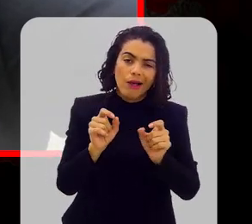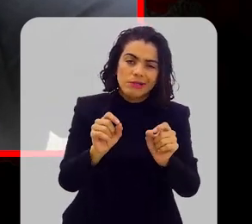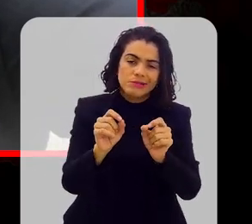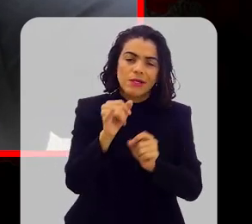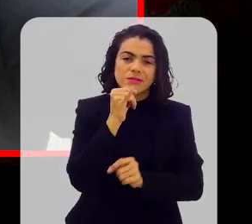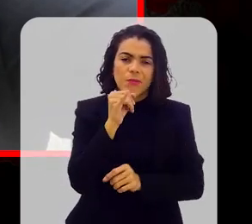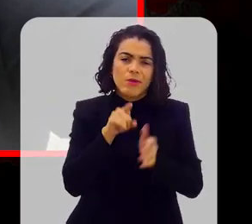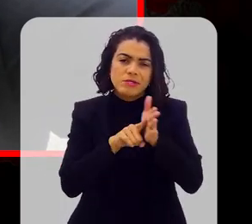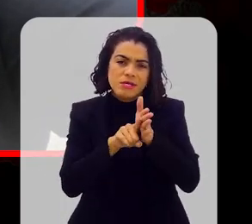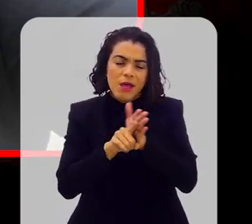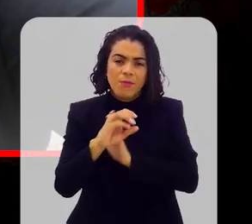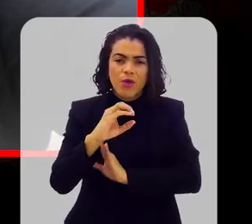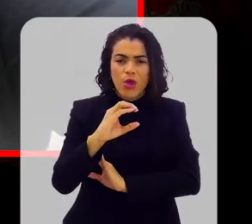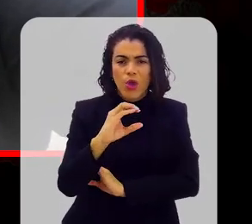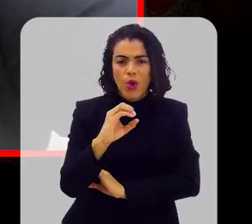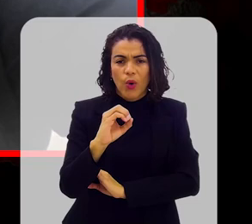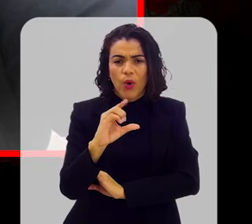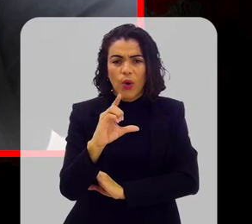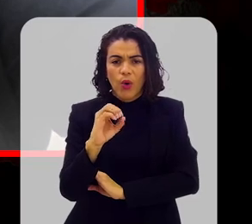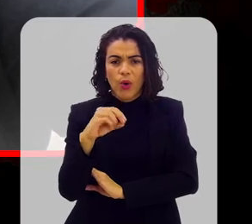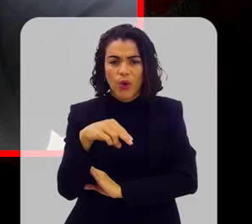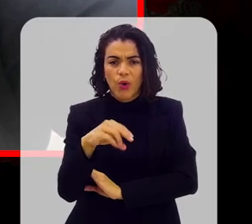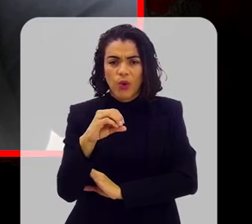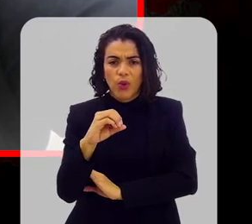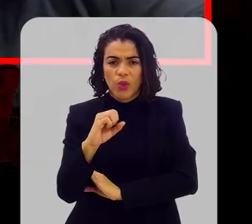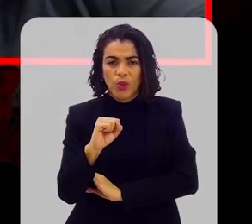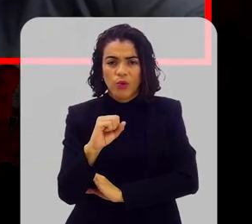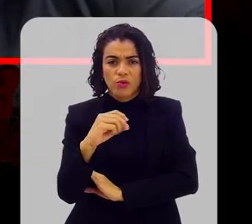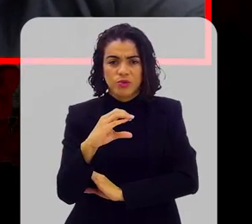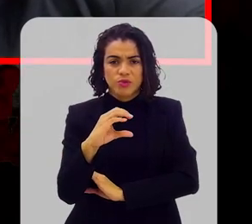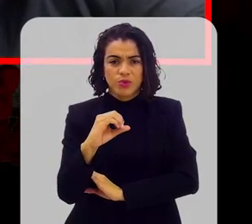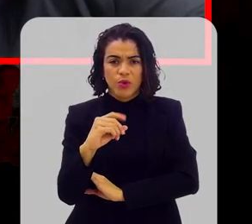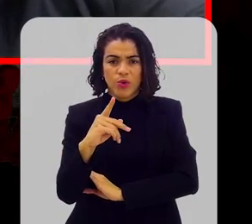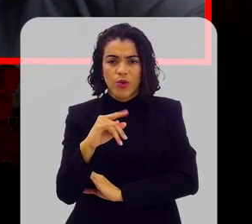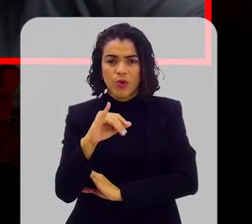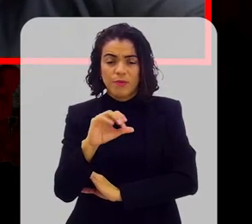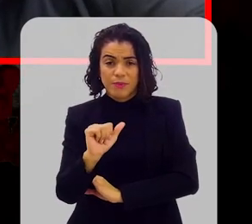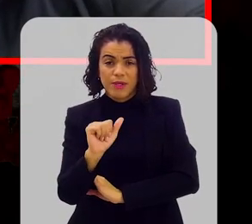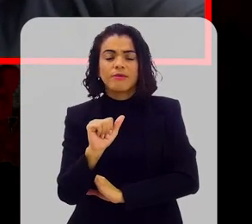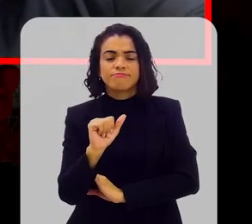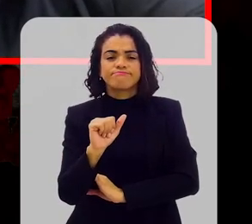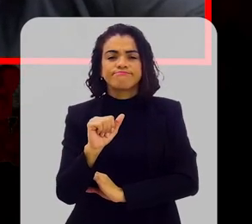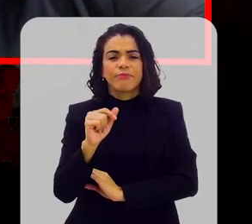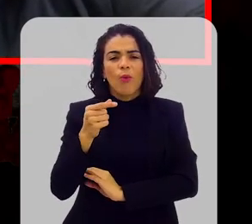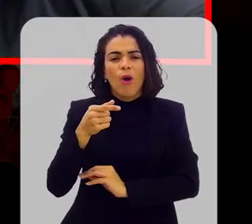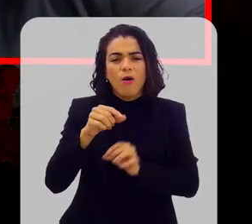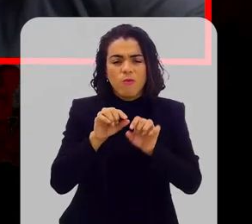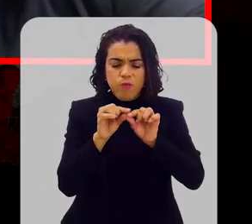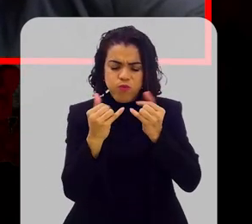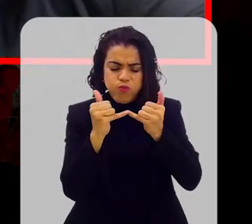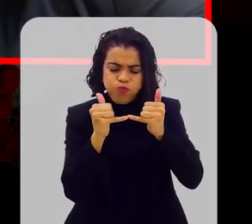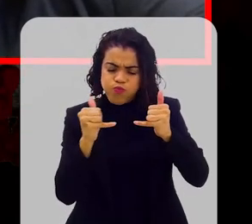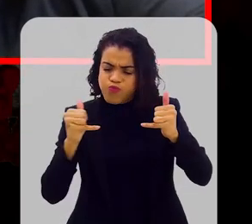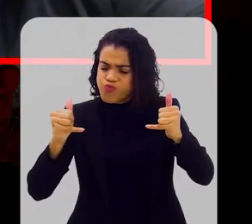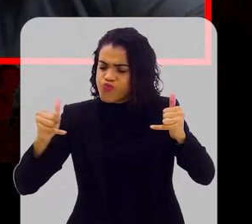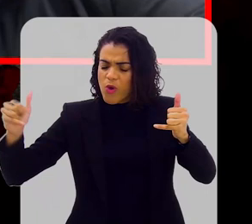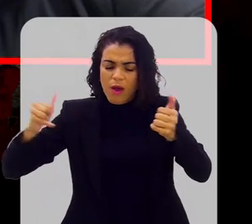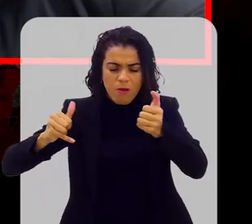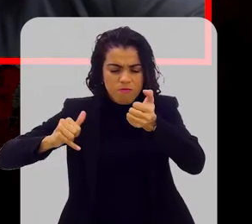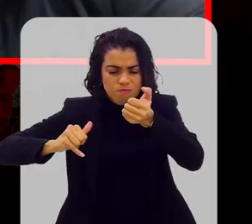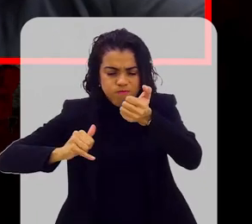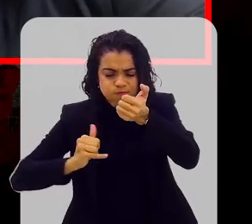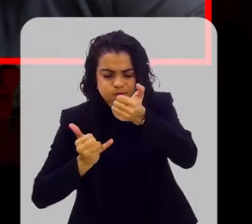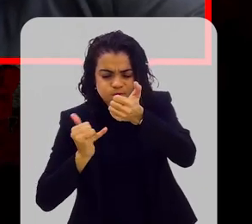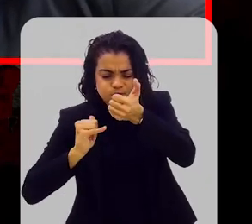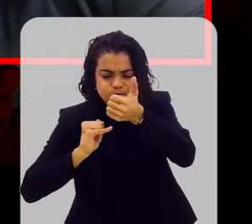colonoscopia, por exemplo, a colonoscopia não vai estar acessível a todo mundo, é um exame complexo, tem complicações também, você tem que ter um